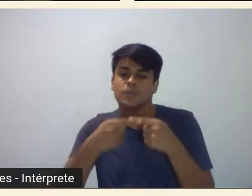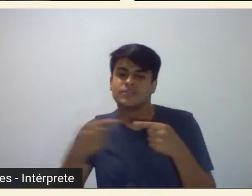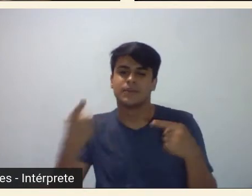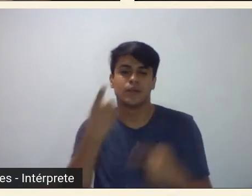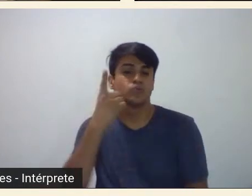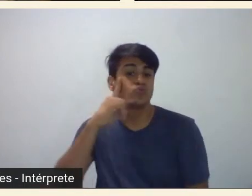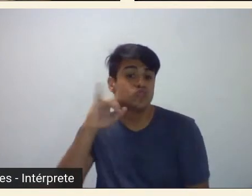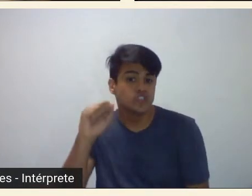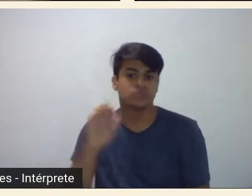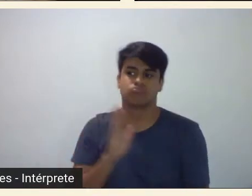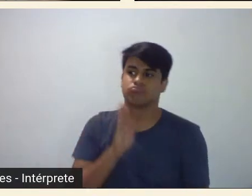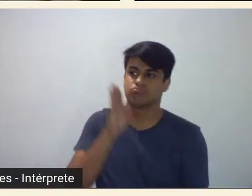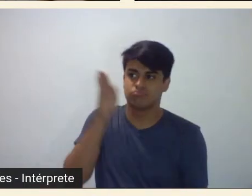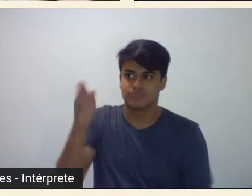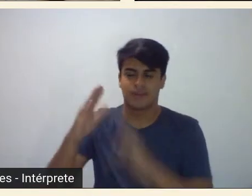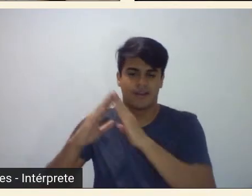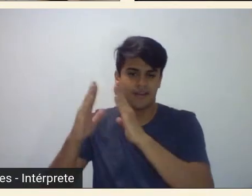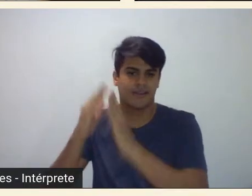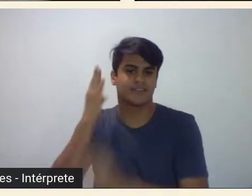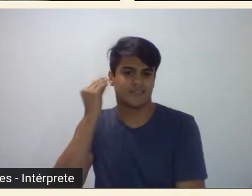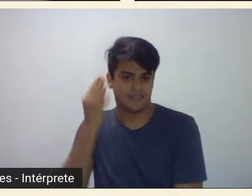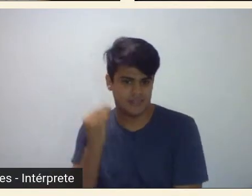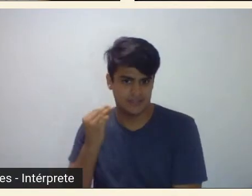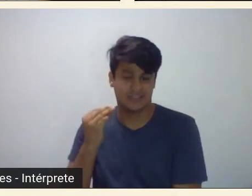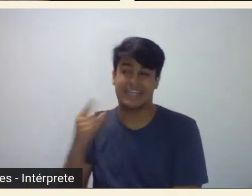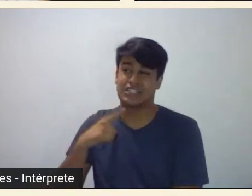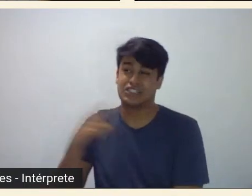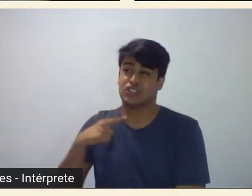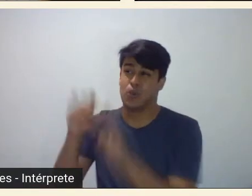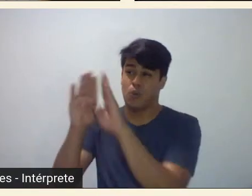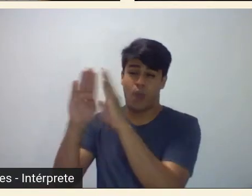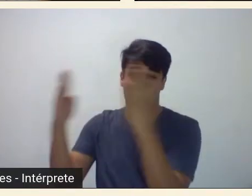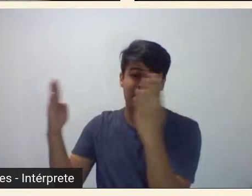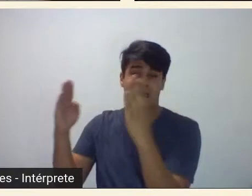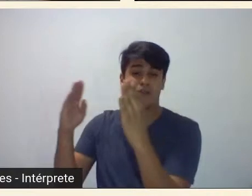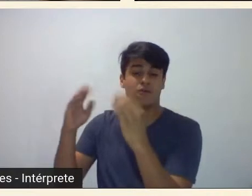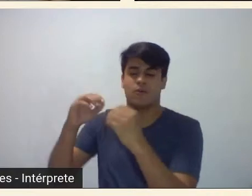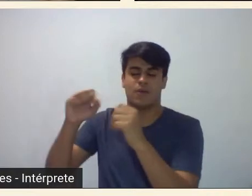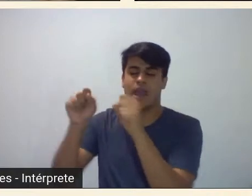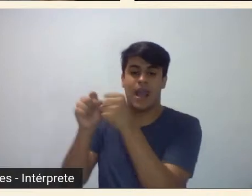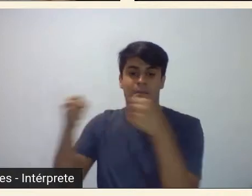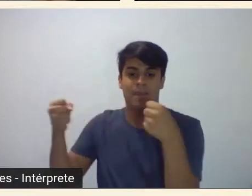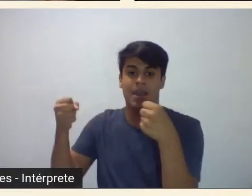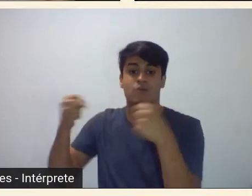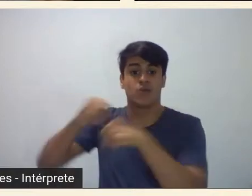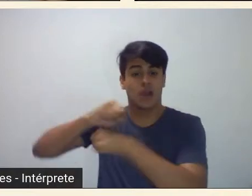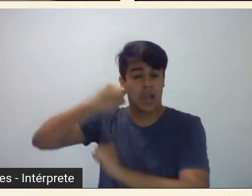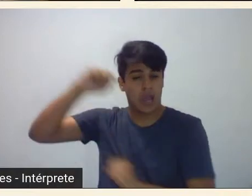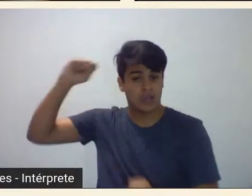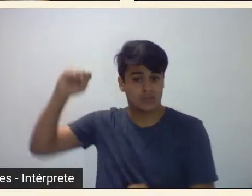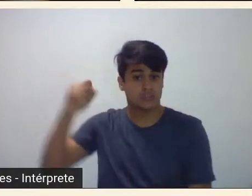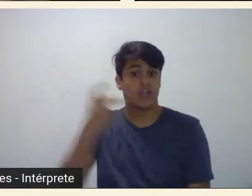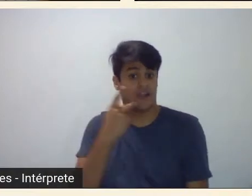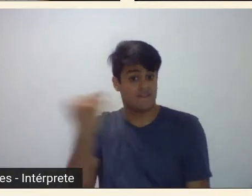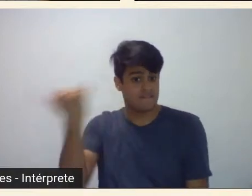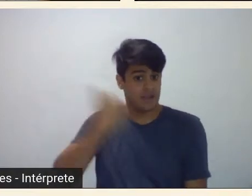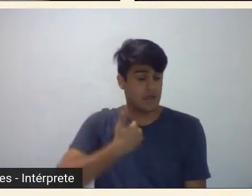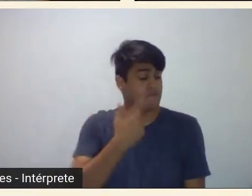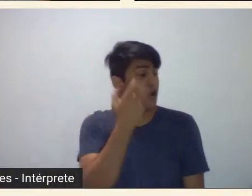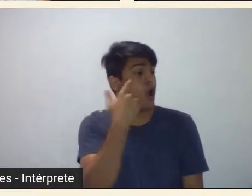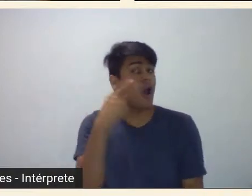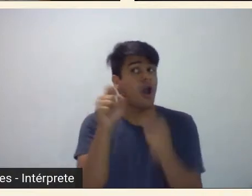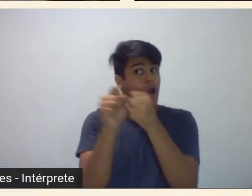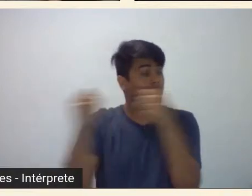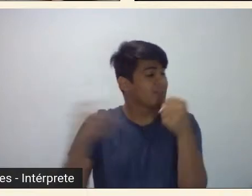e ela tinha um armário grande e ela dizia olha dentro desse armário tem uma caixa eu abri a